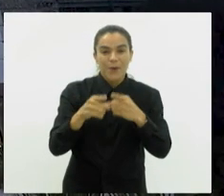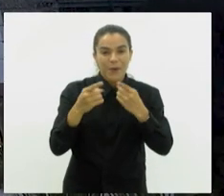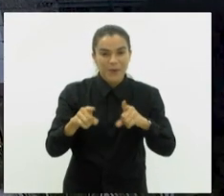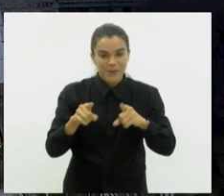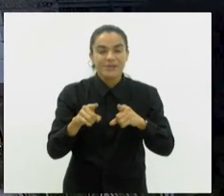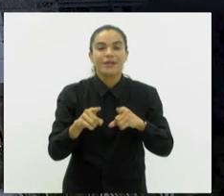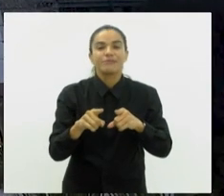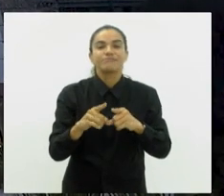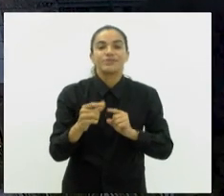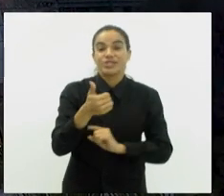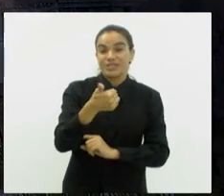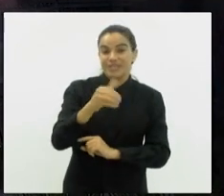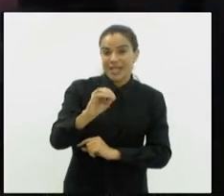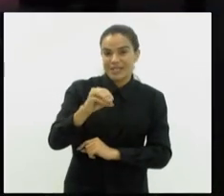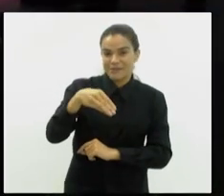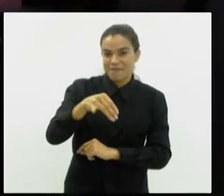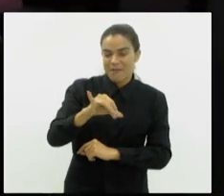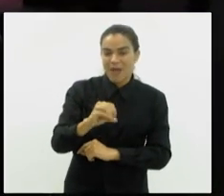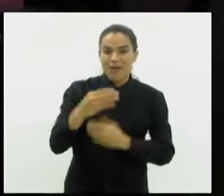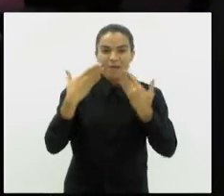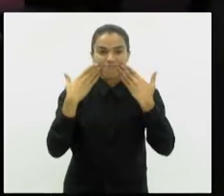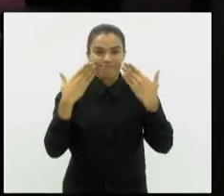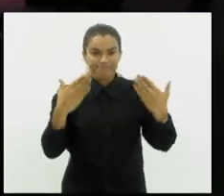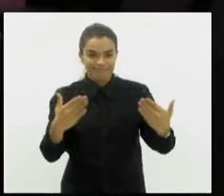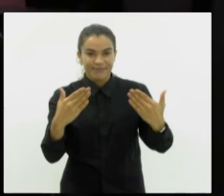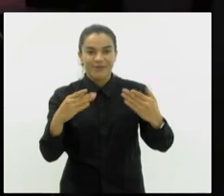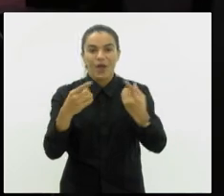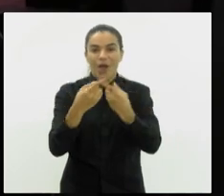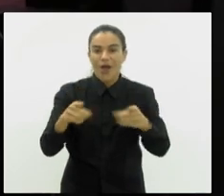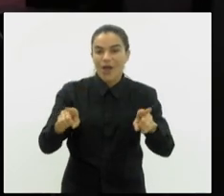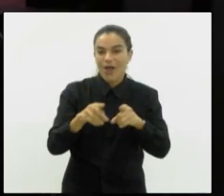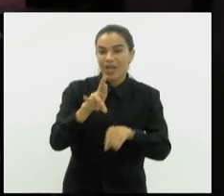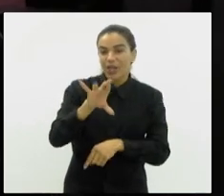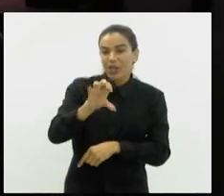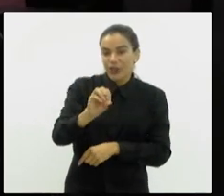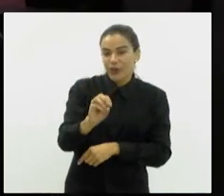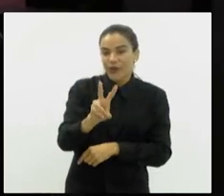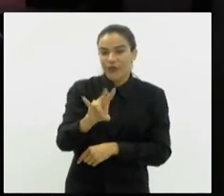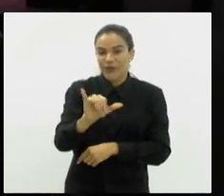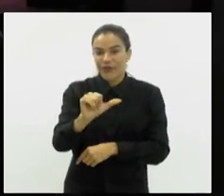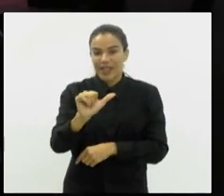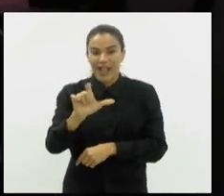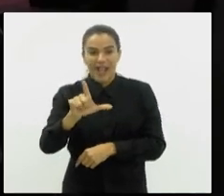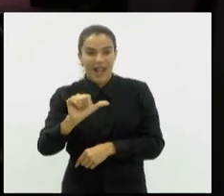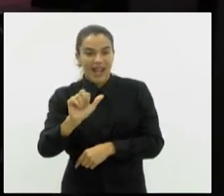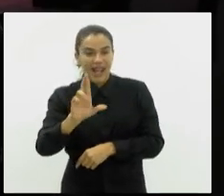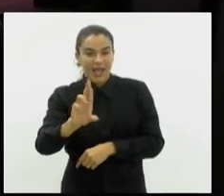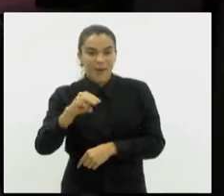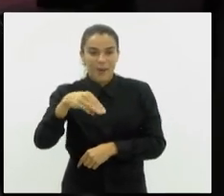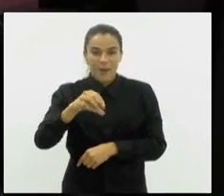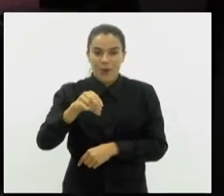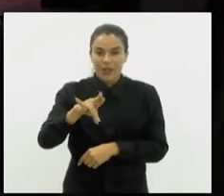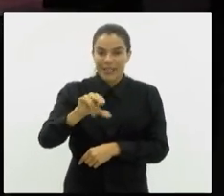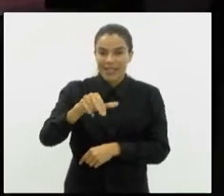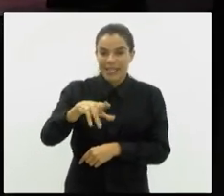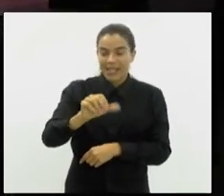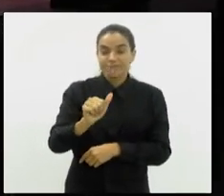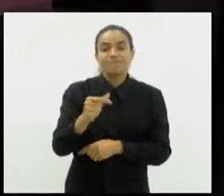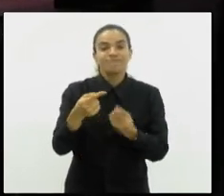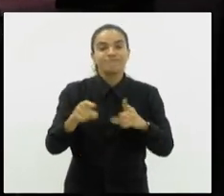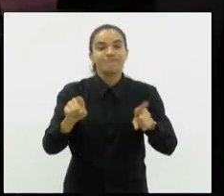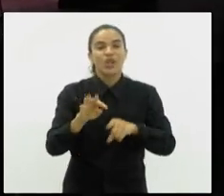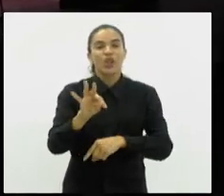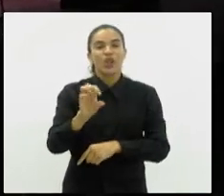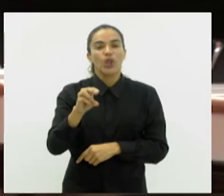Rio será no dia 10 de maio, com a apresentação da Orquestra Rio Vila Harmônica. Os 28 músicos do grupo serão regidos por